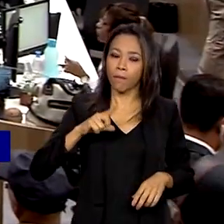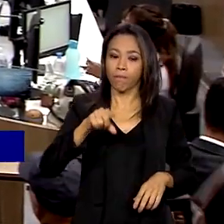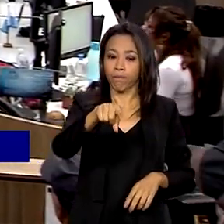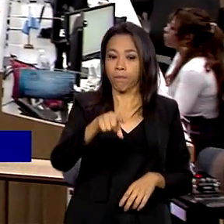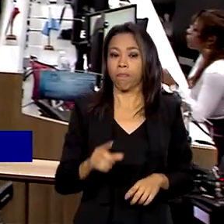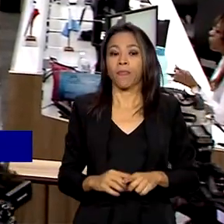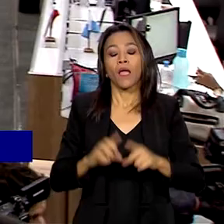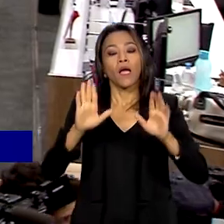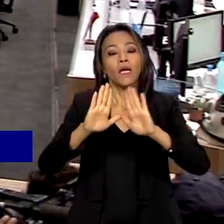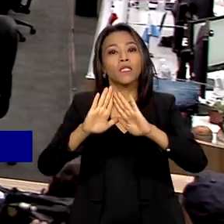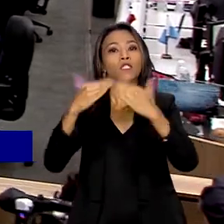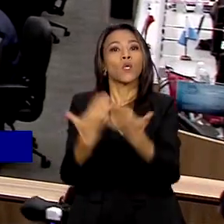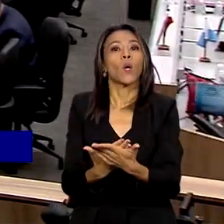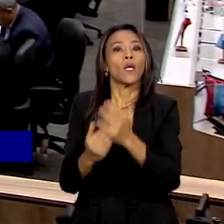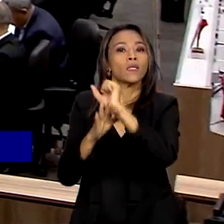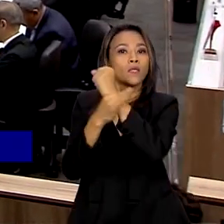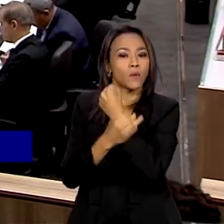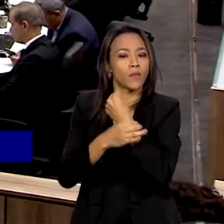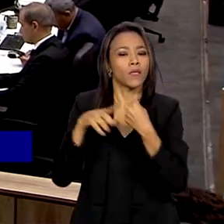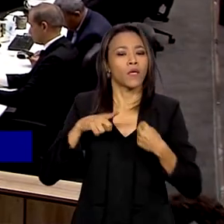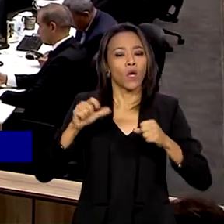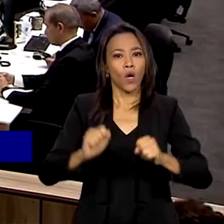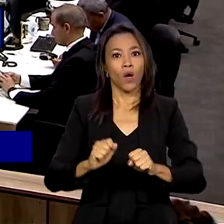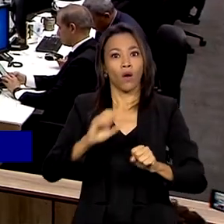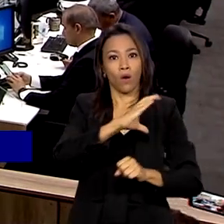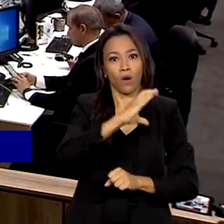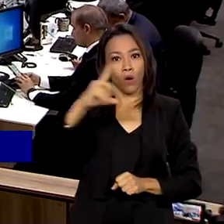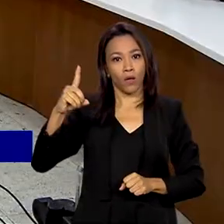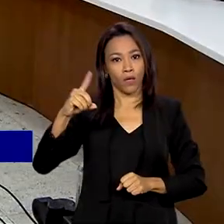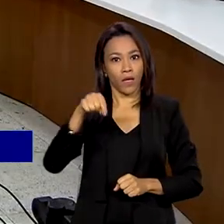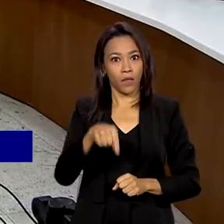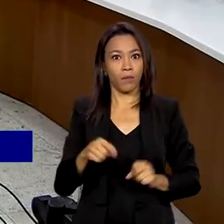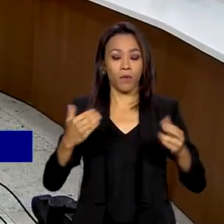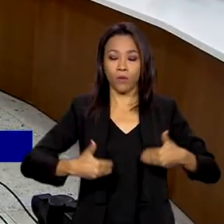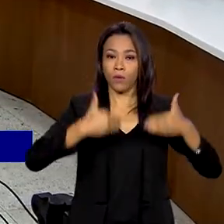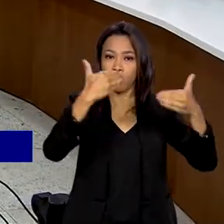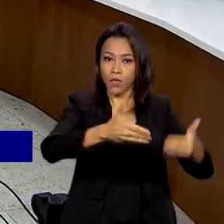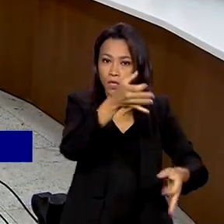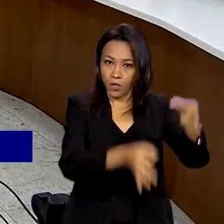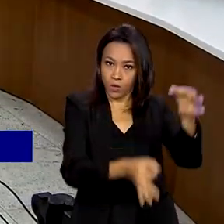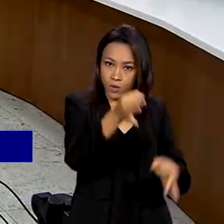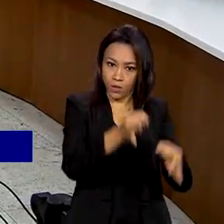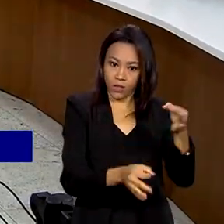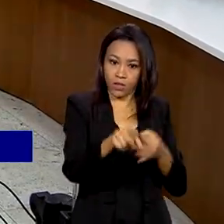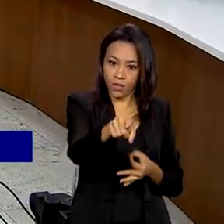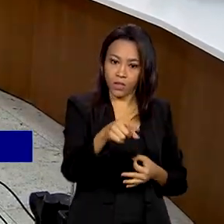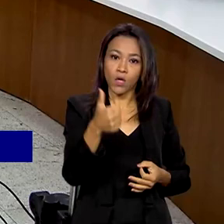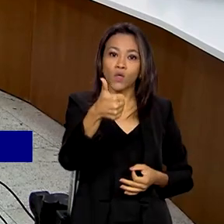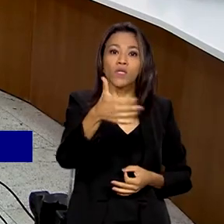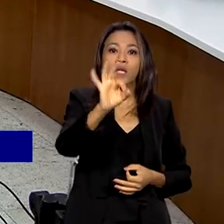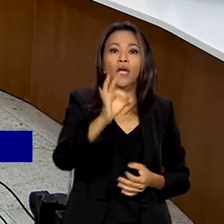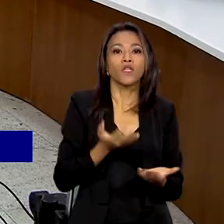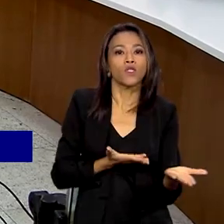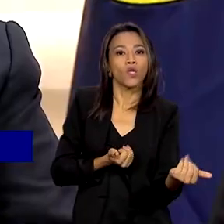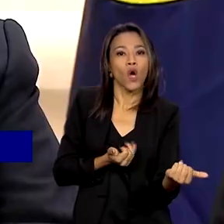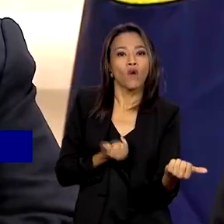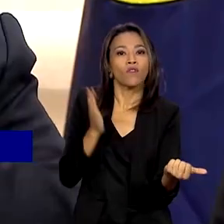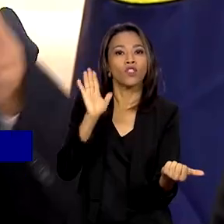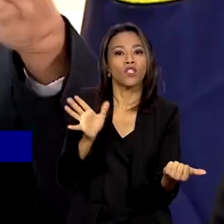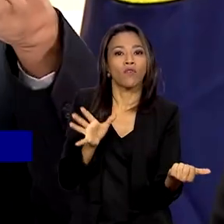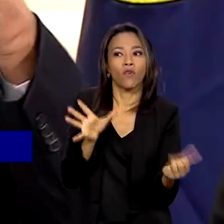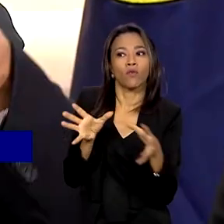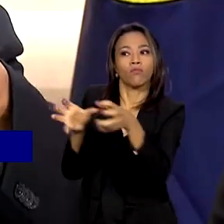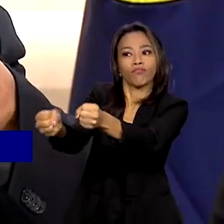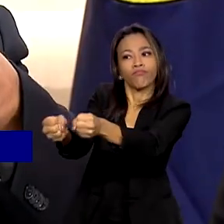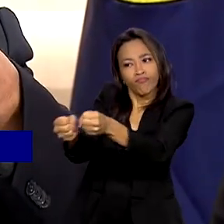coordenada pelo Ministério da Justiça e Segurança Pública. Segundo o ministro, os dez jovens apreendidos foram